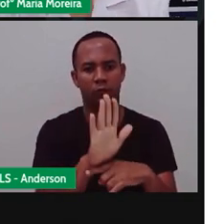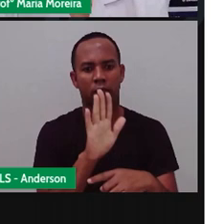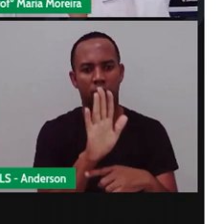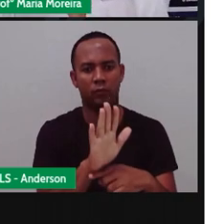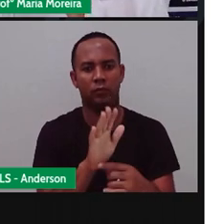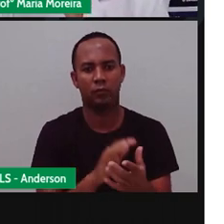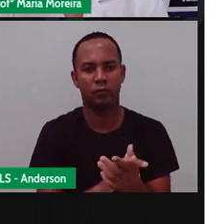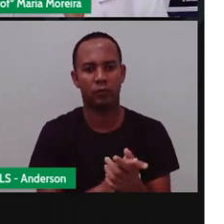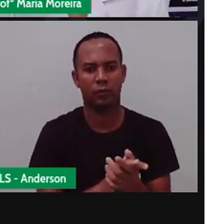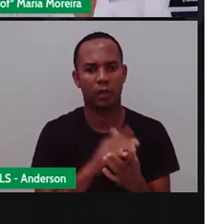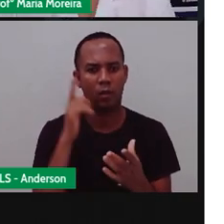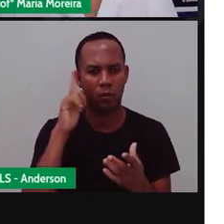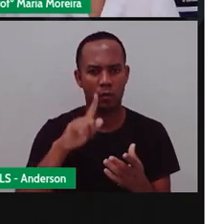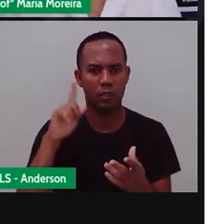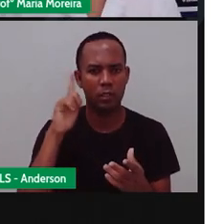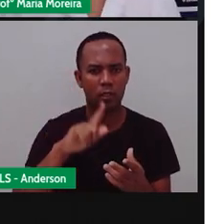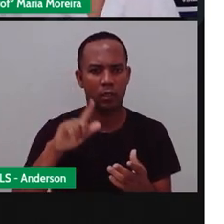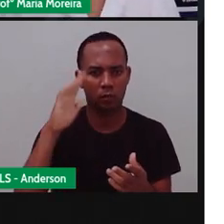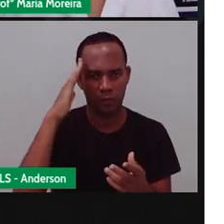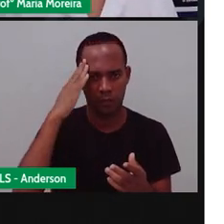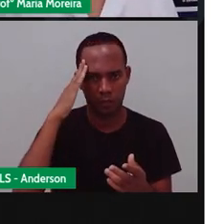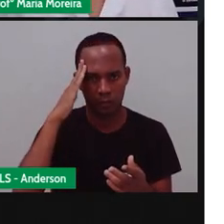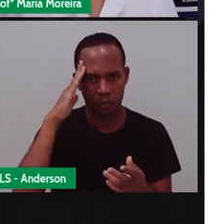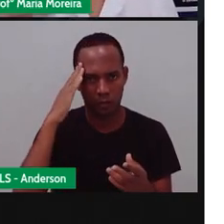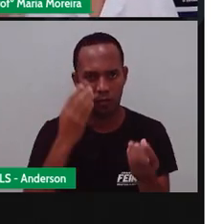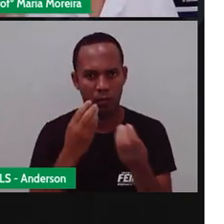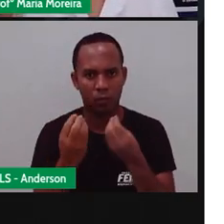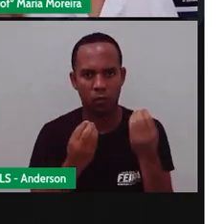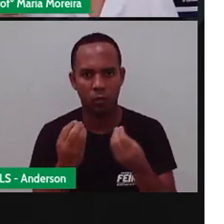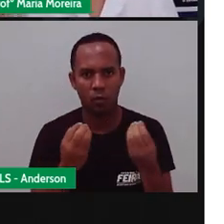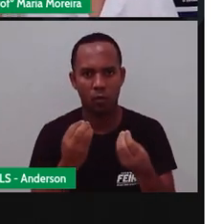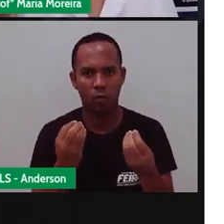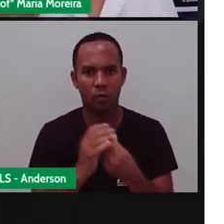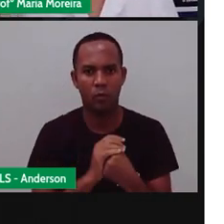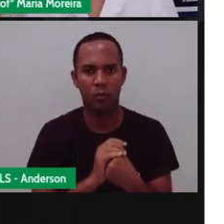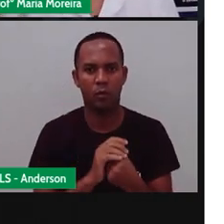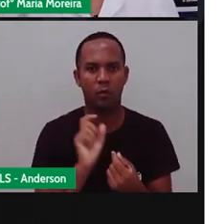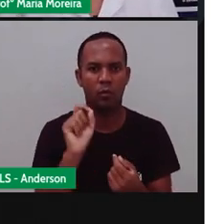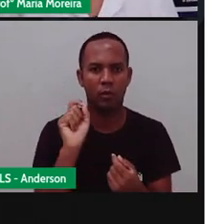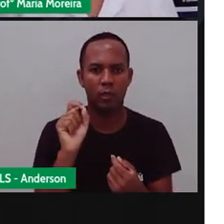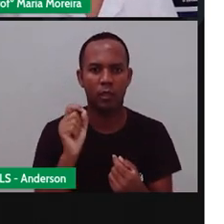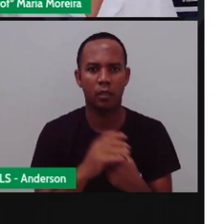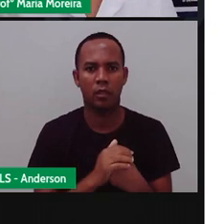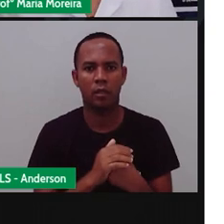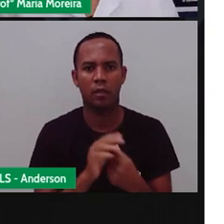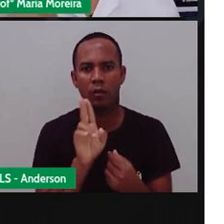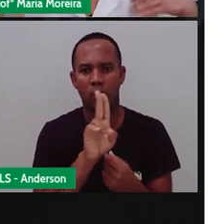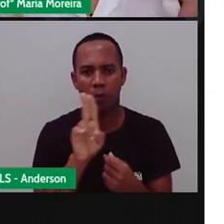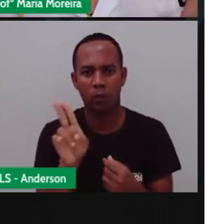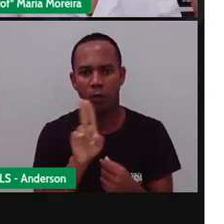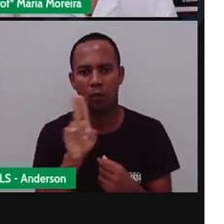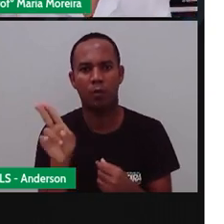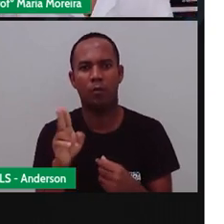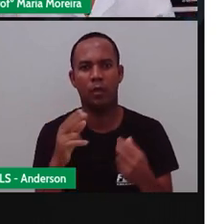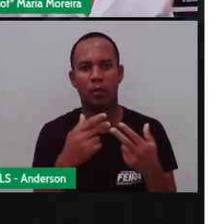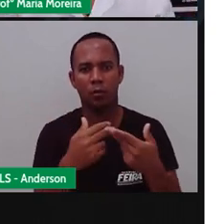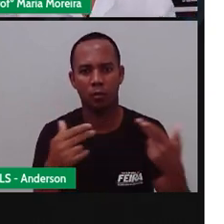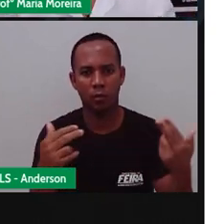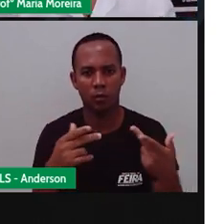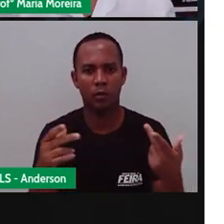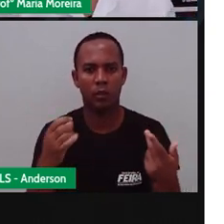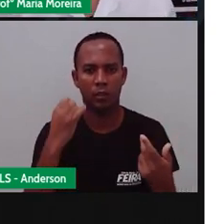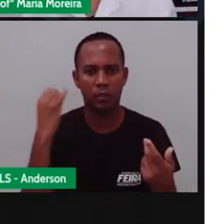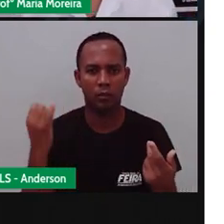Bom, conseguiram compreender o que é o substantivo? Que o substantivo, ele vem aí pra poder dar nome às coisas. Que é muito importante pra gente